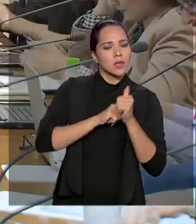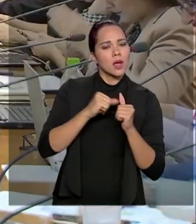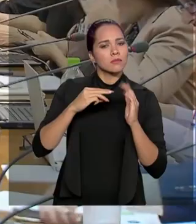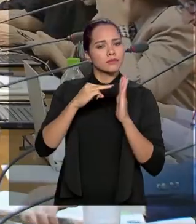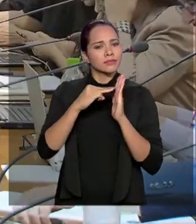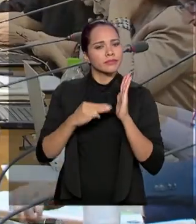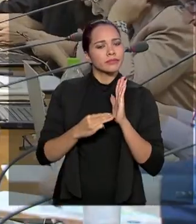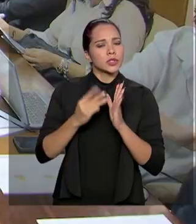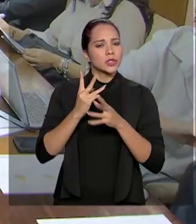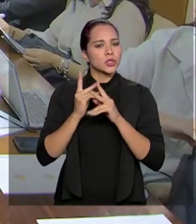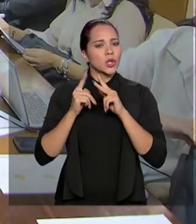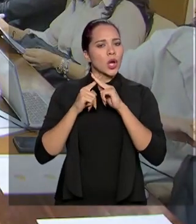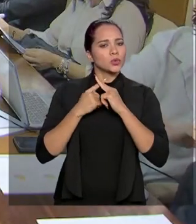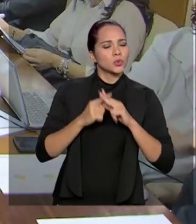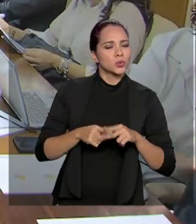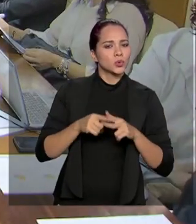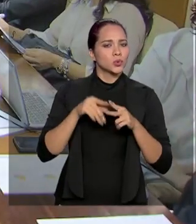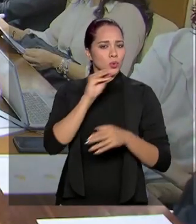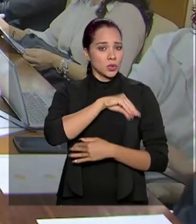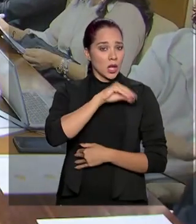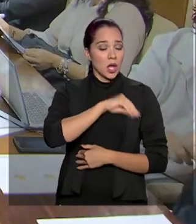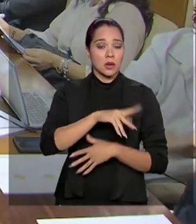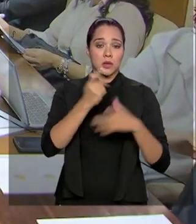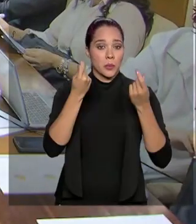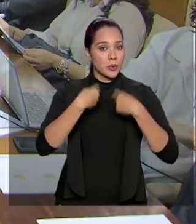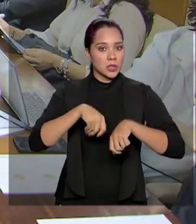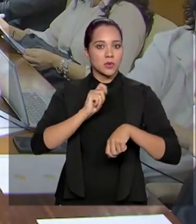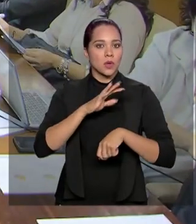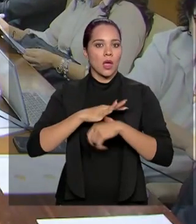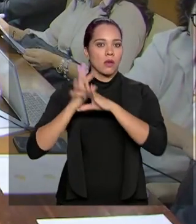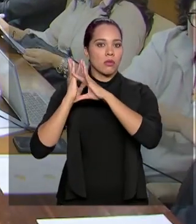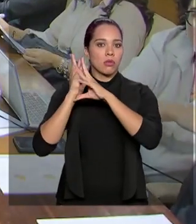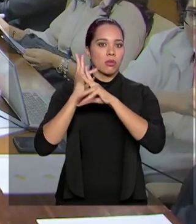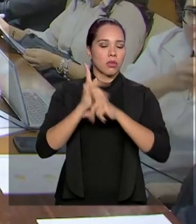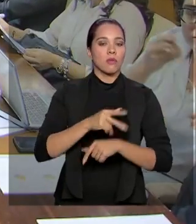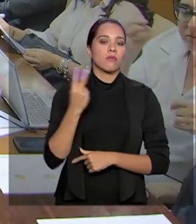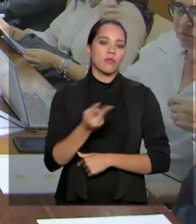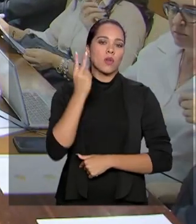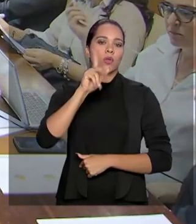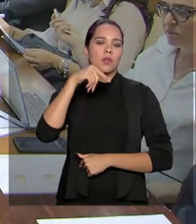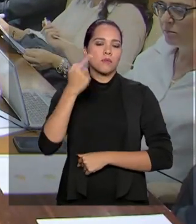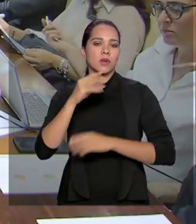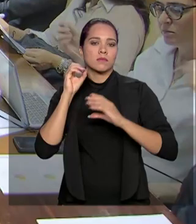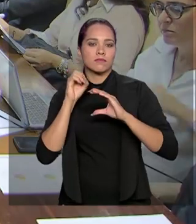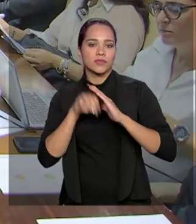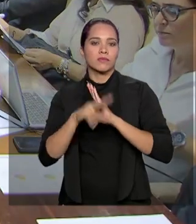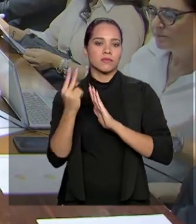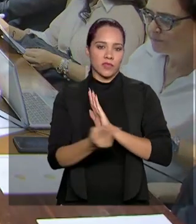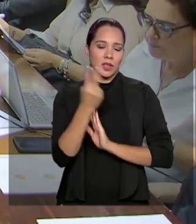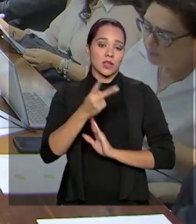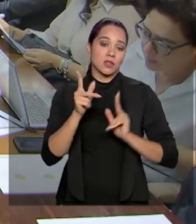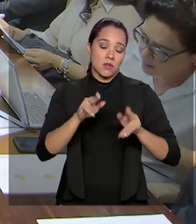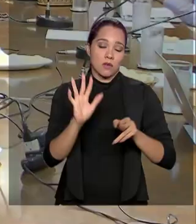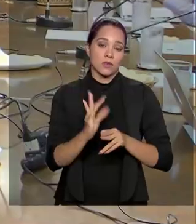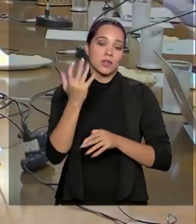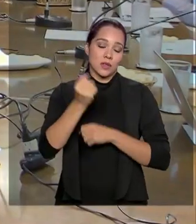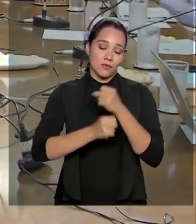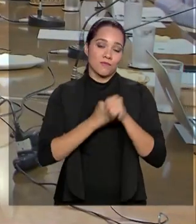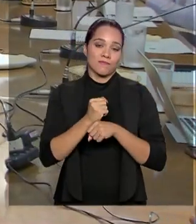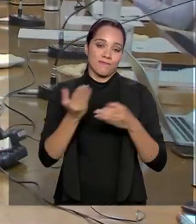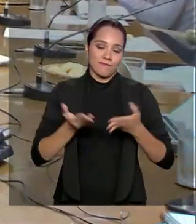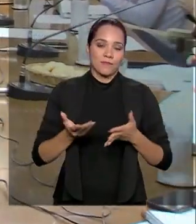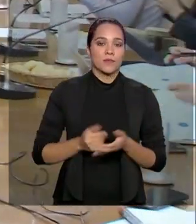reajuste do salário mínimo para que não seja mais necessário rever o valor depois que ele entre em vigor, como aconteceu este ano.